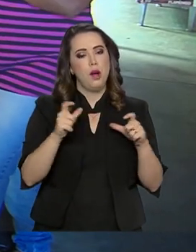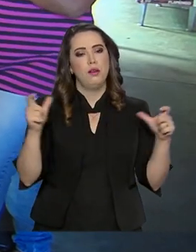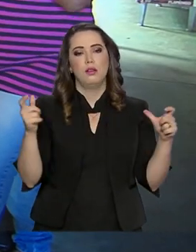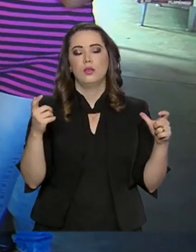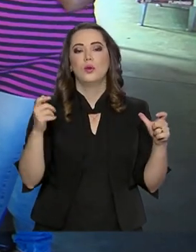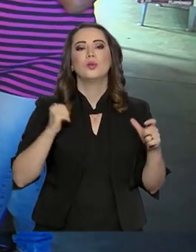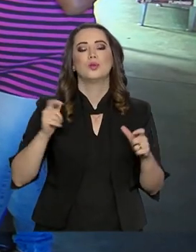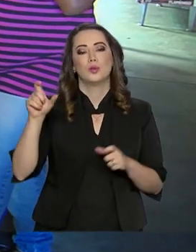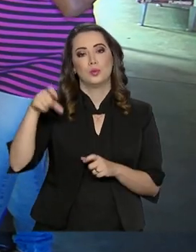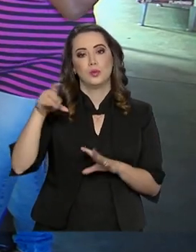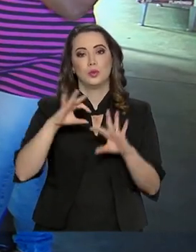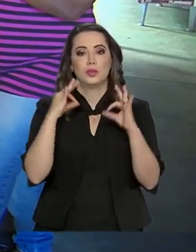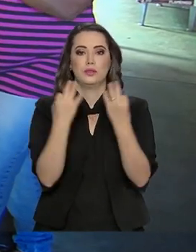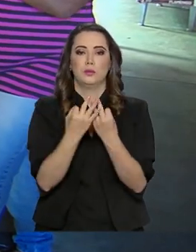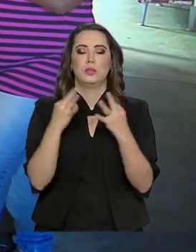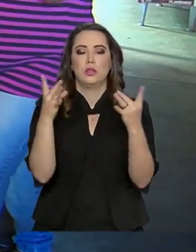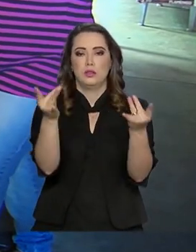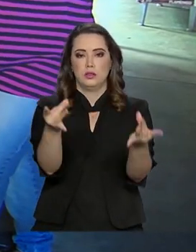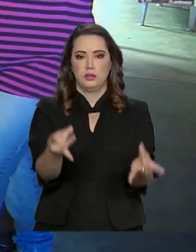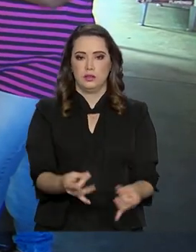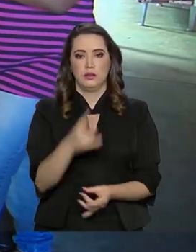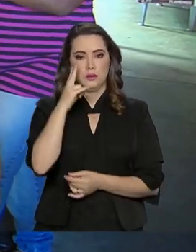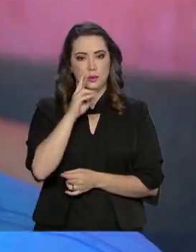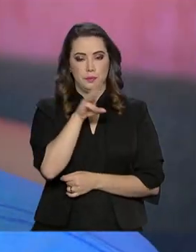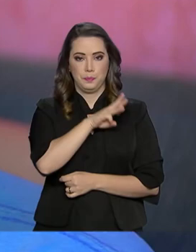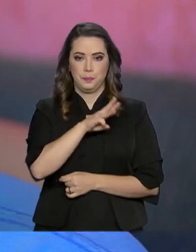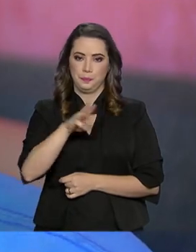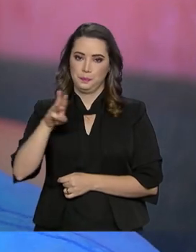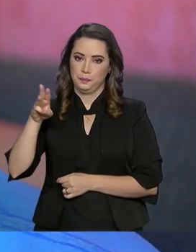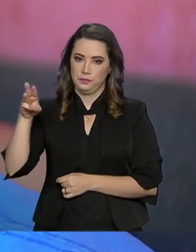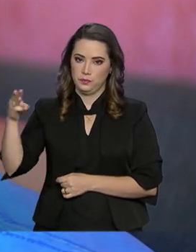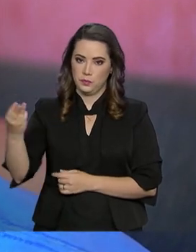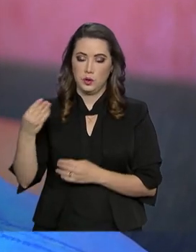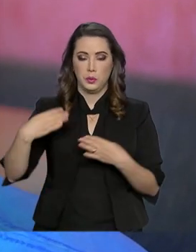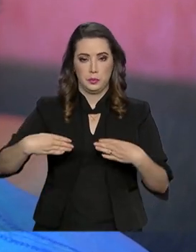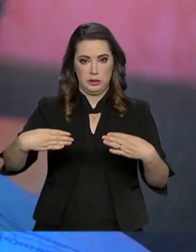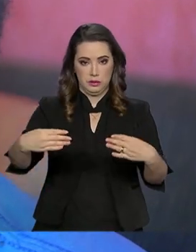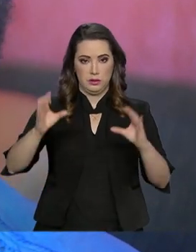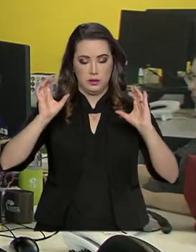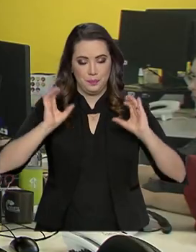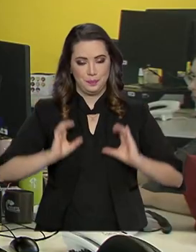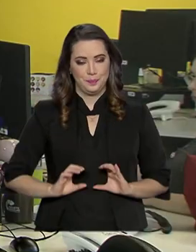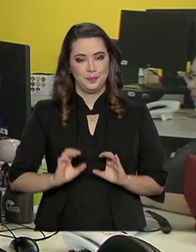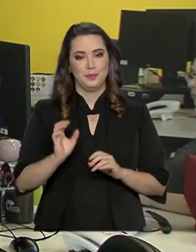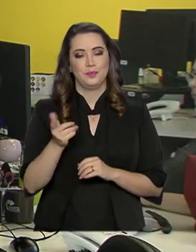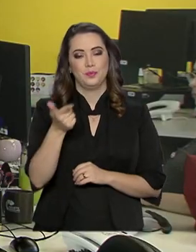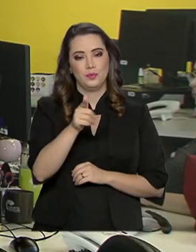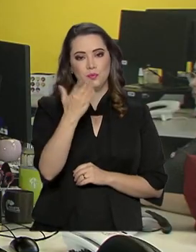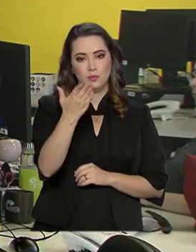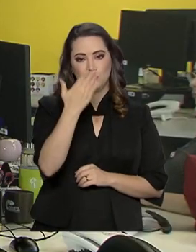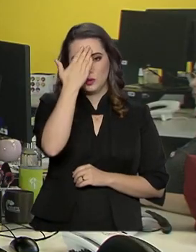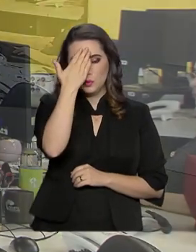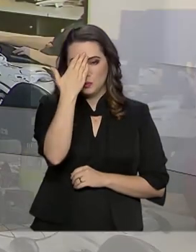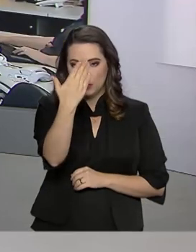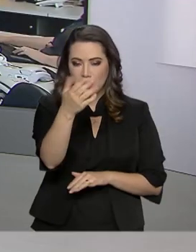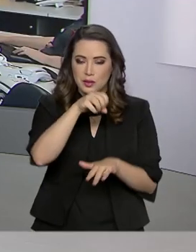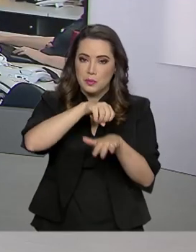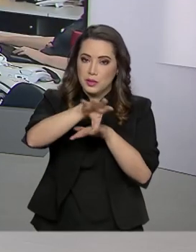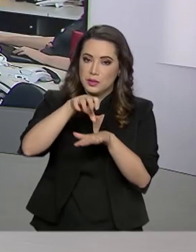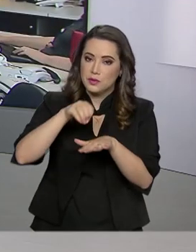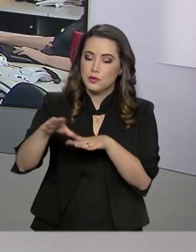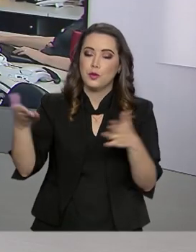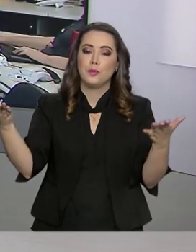história do Bolsa Família. Todos os detalhes estão no site do Ministério da Cidadania. Renata. Obrigada, Maurício, pelas suas